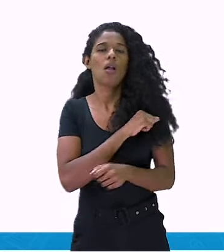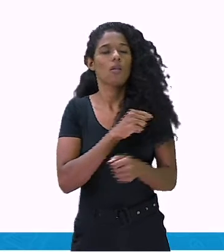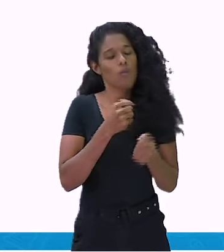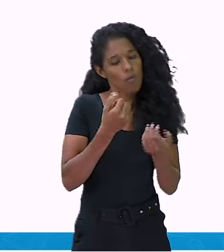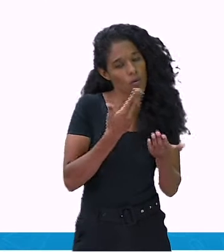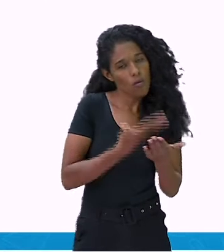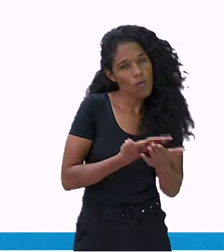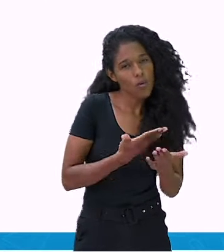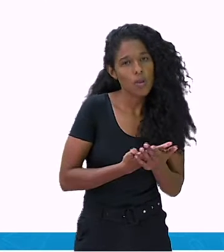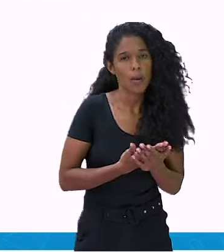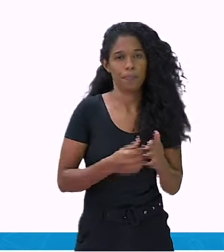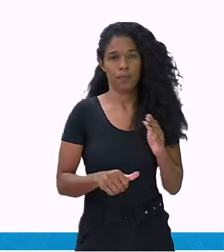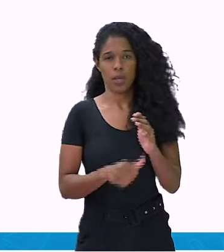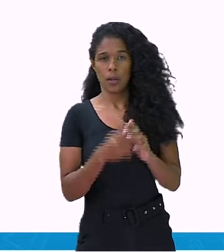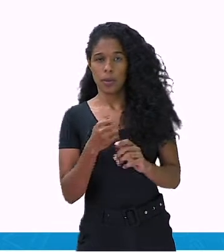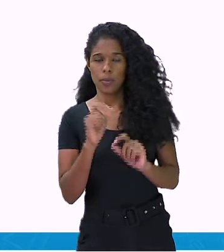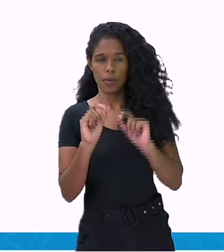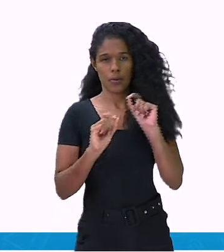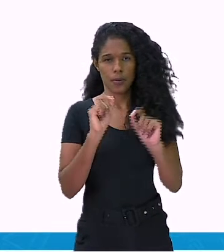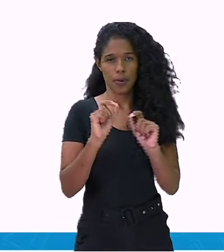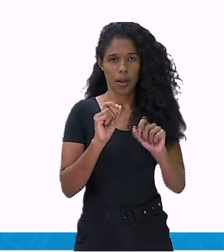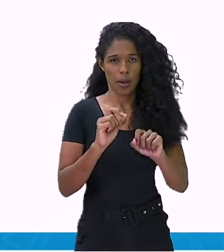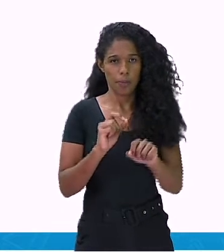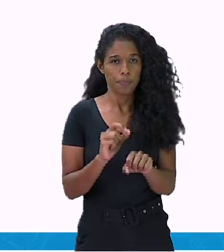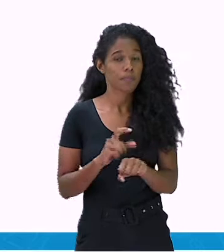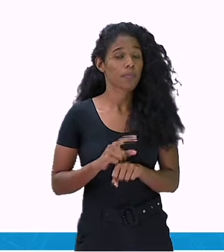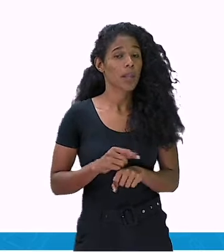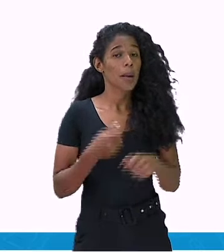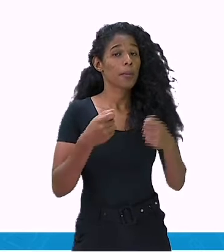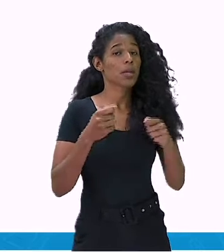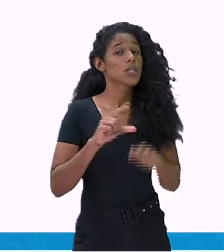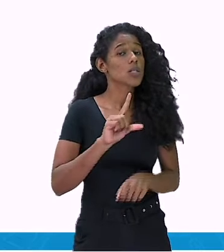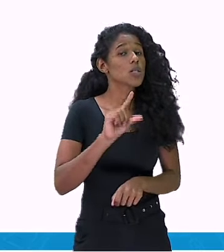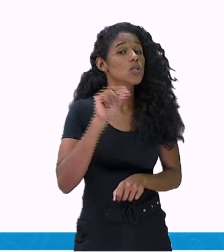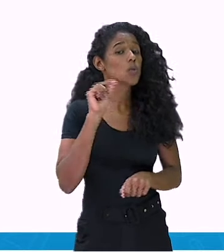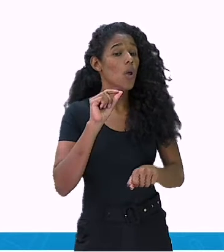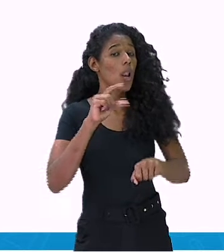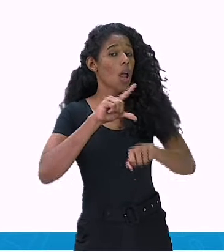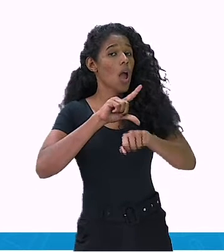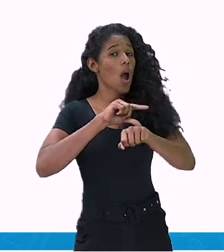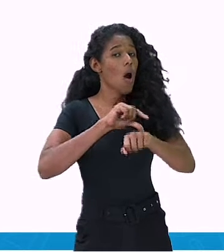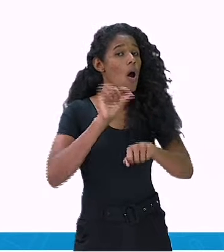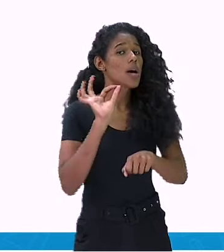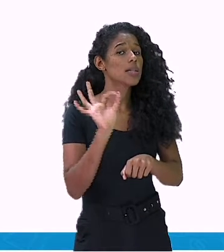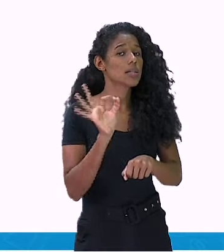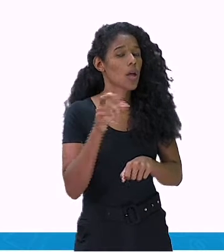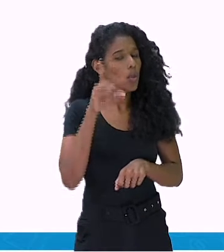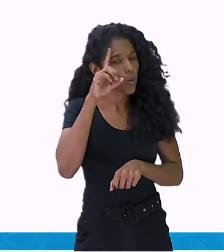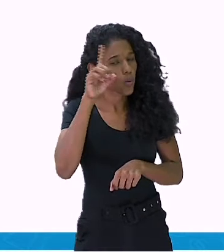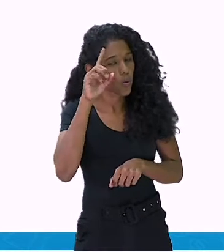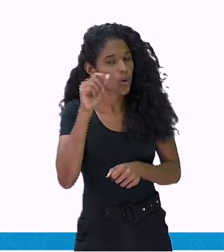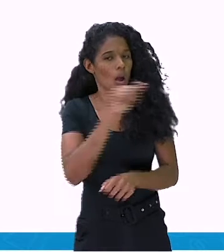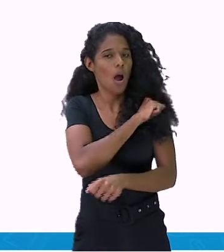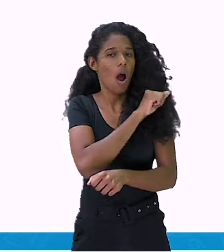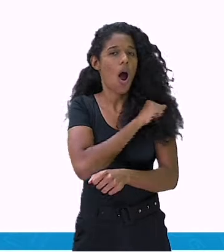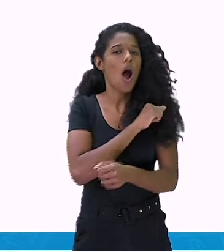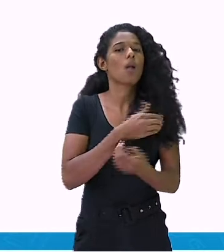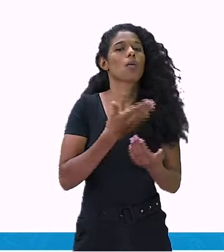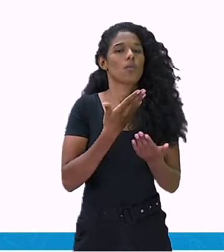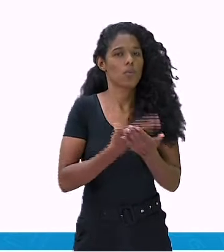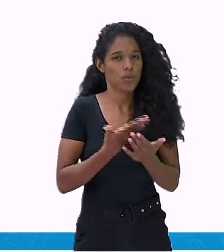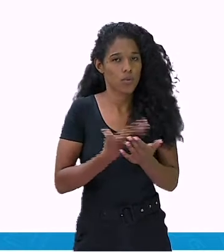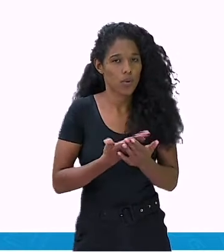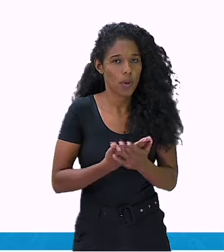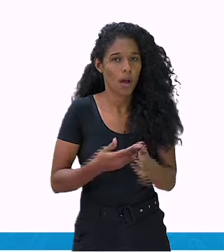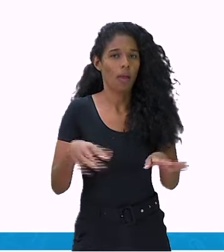diário para o momento de estudo. Leve em consideração a rotina familiar, e o momento do dia em que o aluno